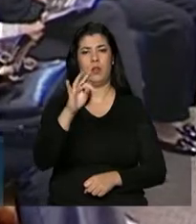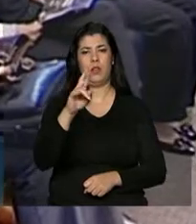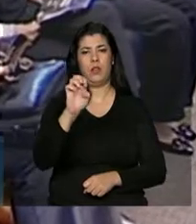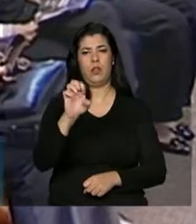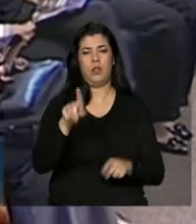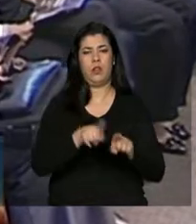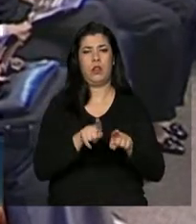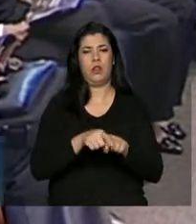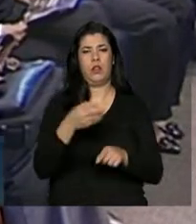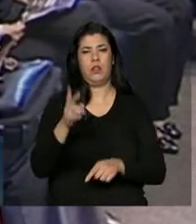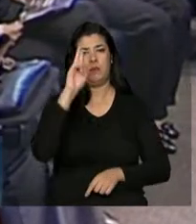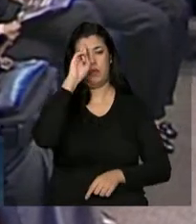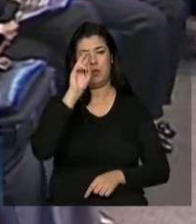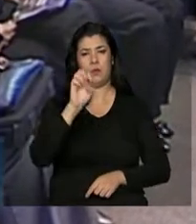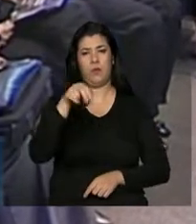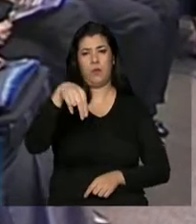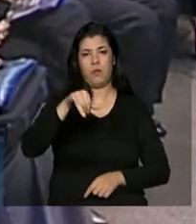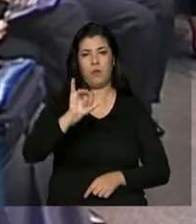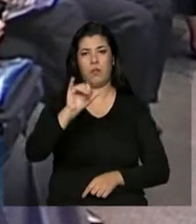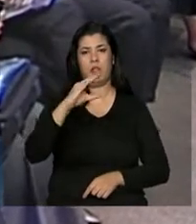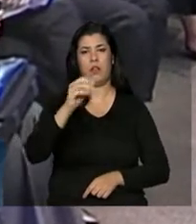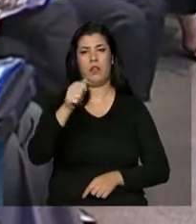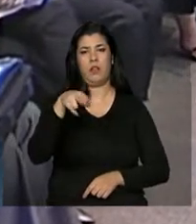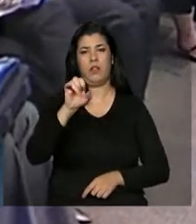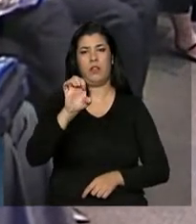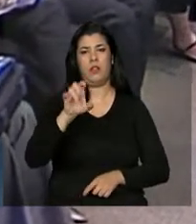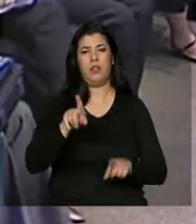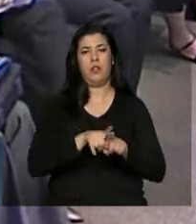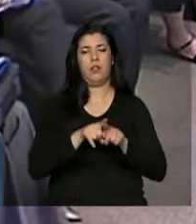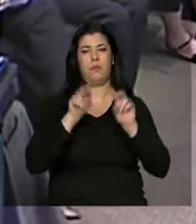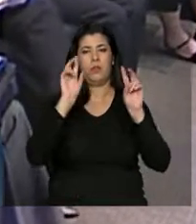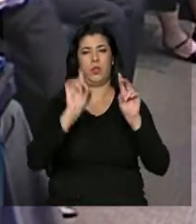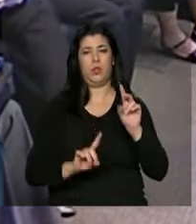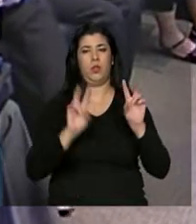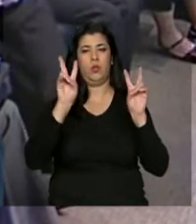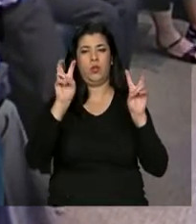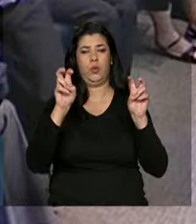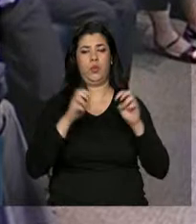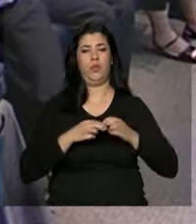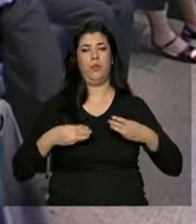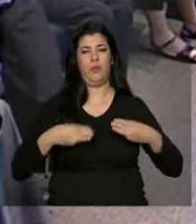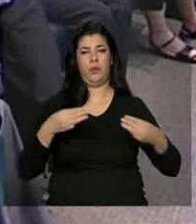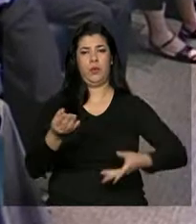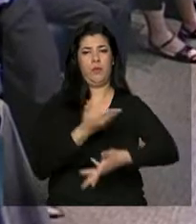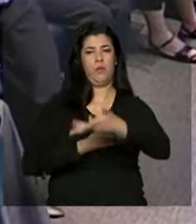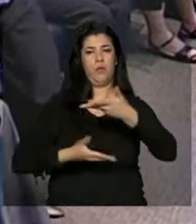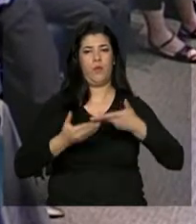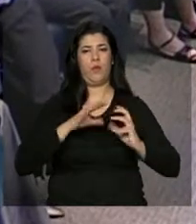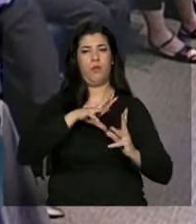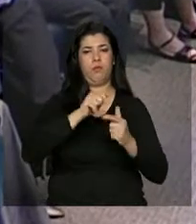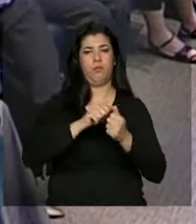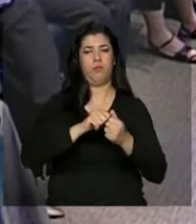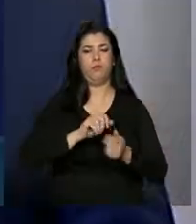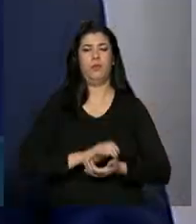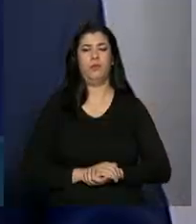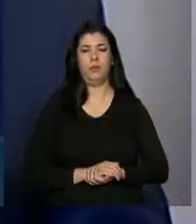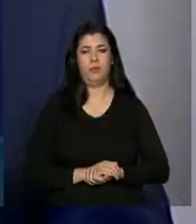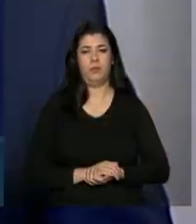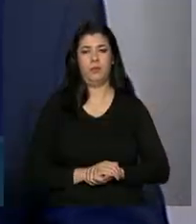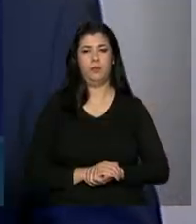o senhor Ney Kanani, diretor de temas sociais do Ministério das Relações Exteriores.